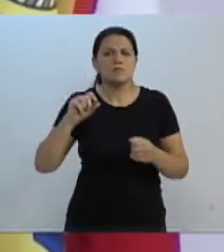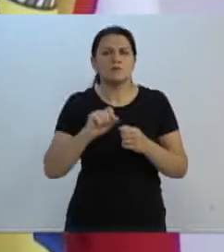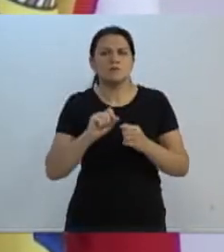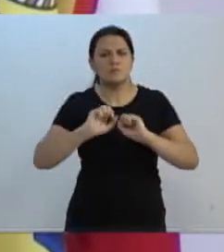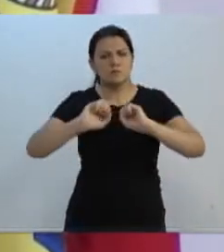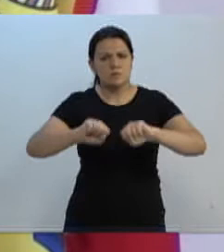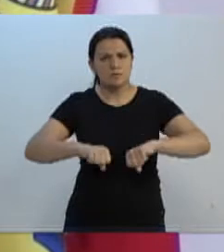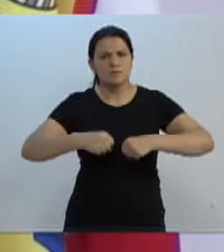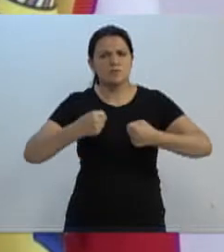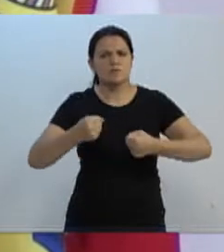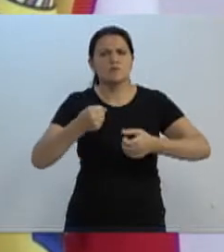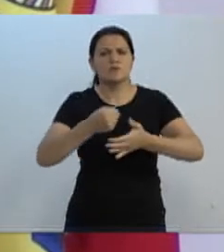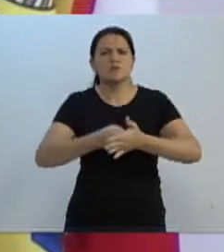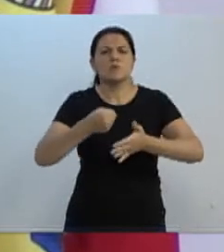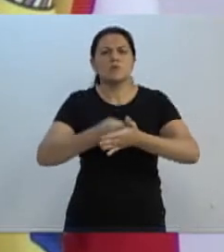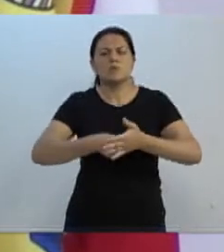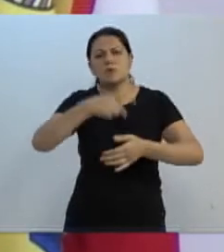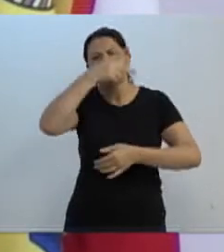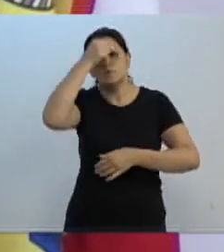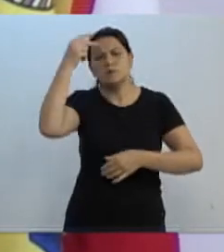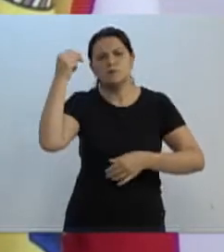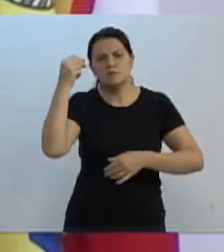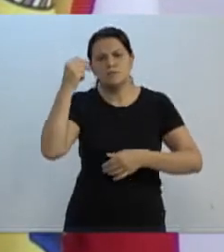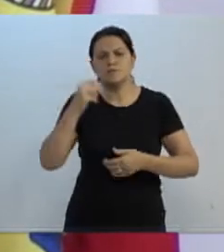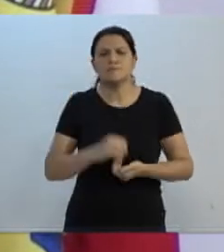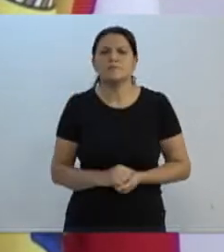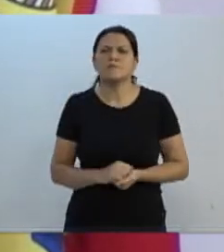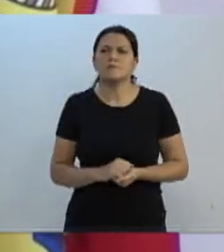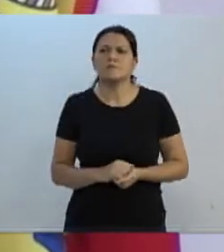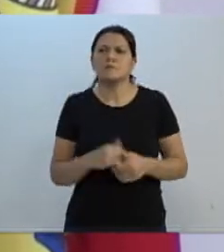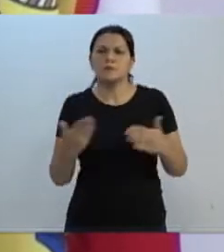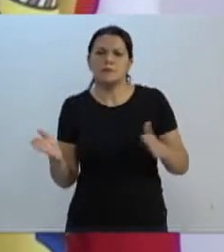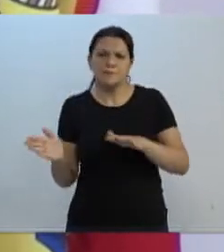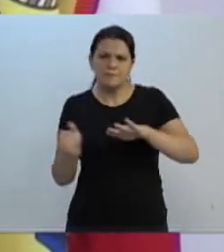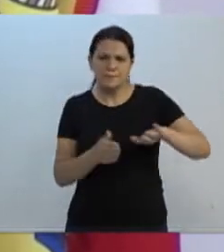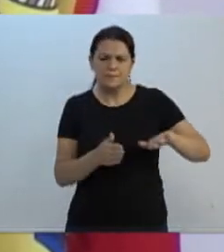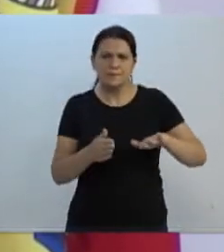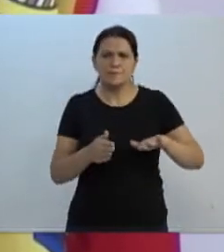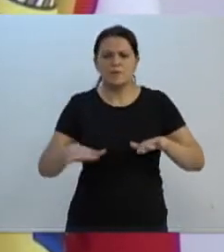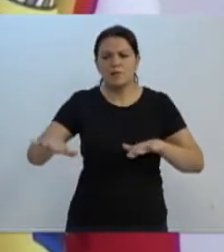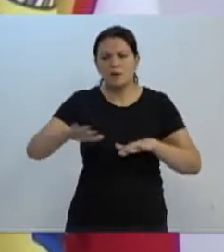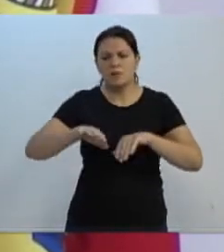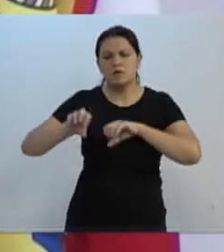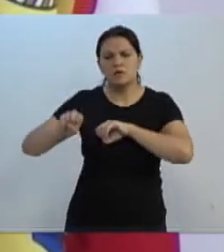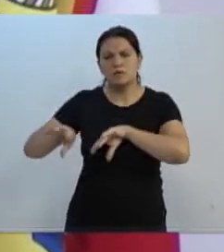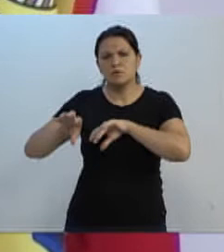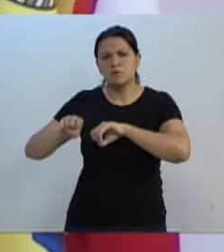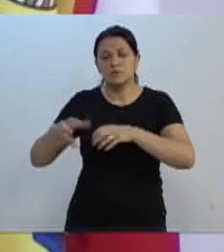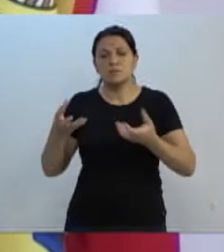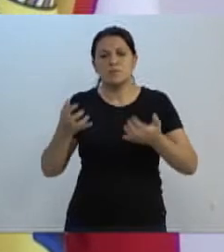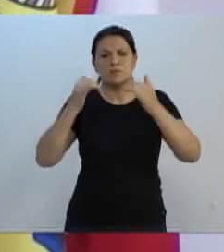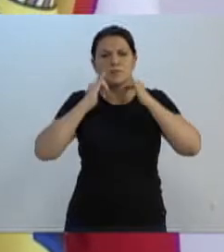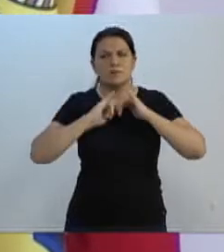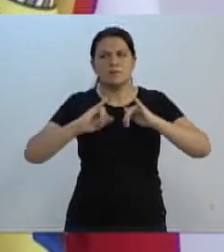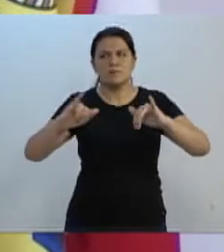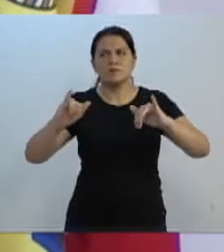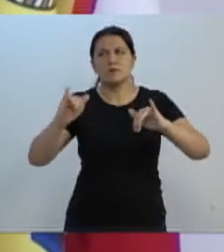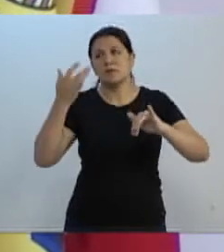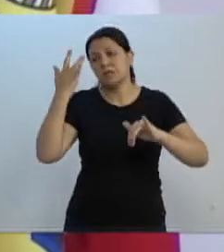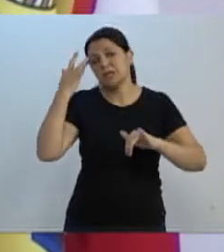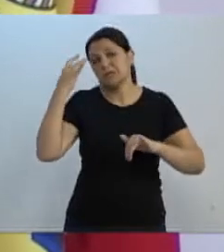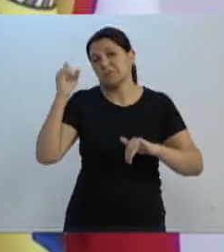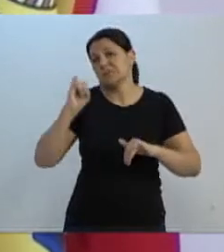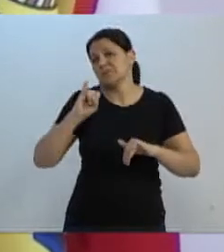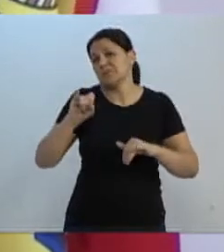esforço de cobrar do Executivo para que se roce as ruas. Voltando agora para a área da educação, senhores vereadores, eu quero comunicá-los aqui. Não sei se foi